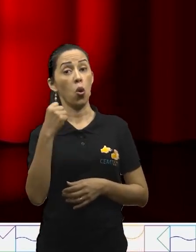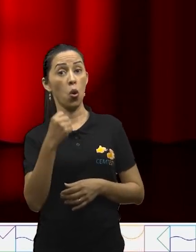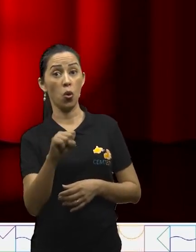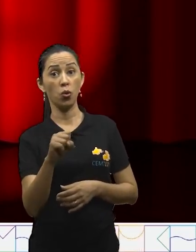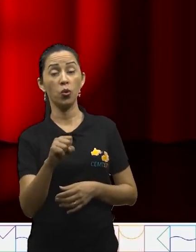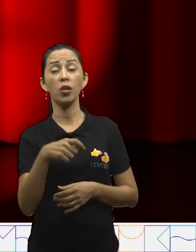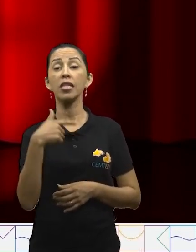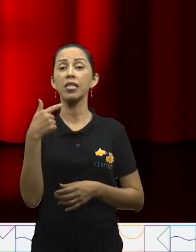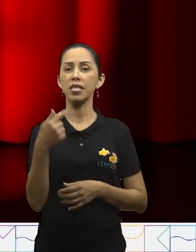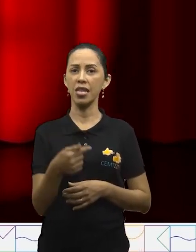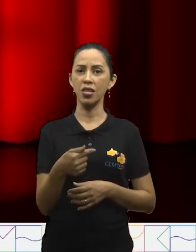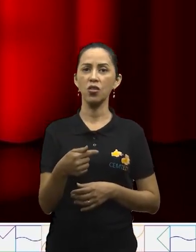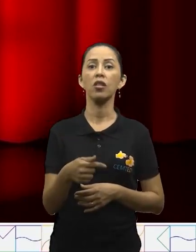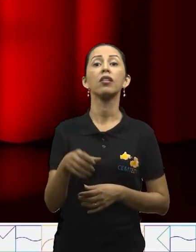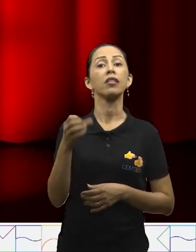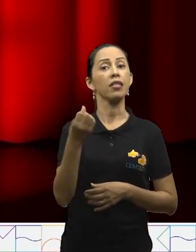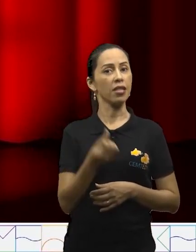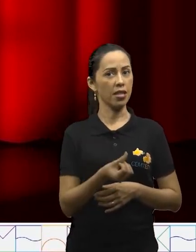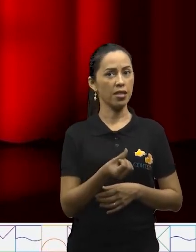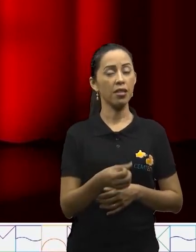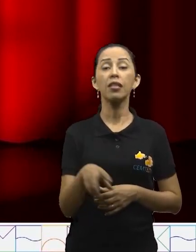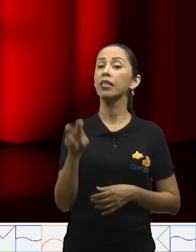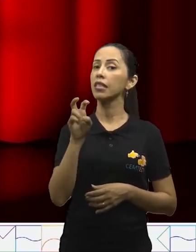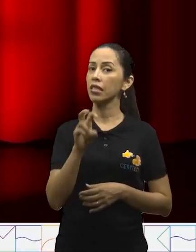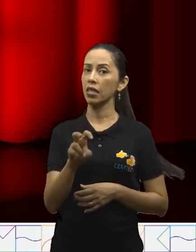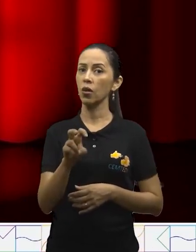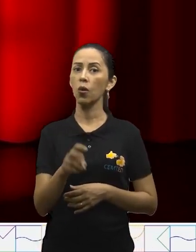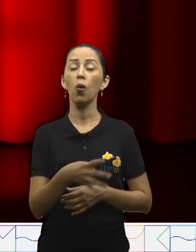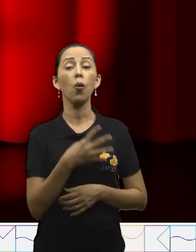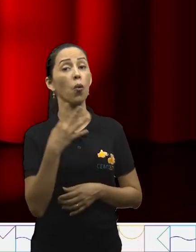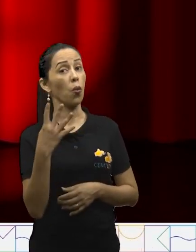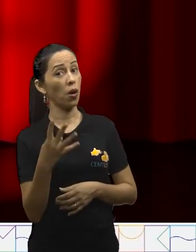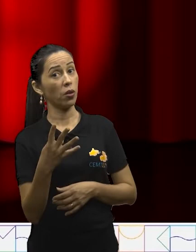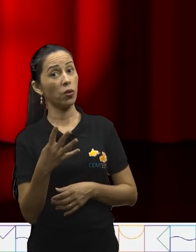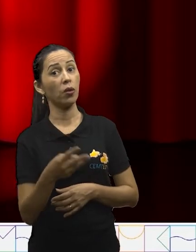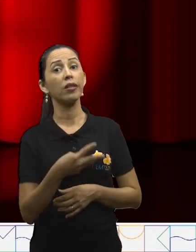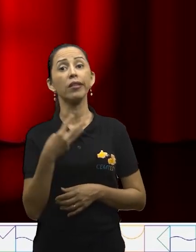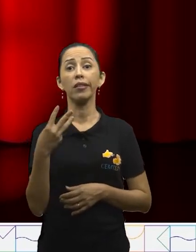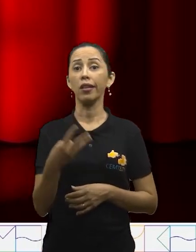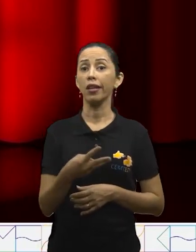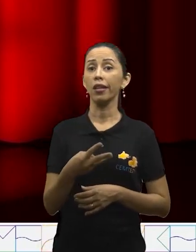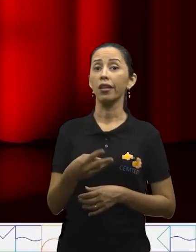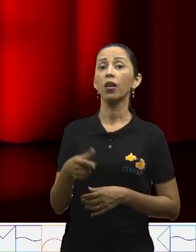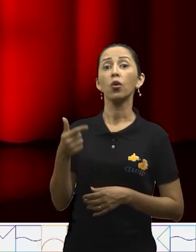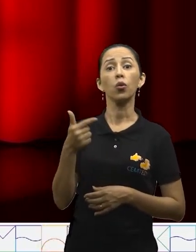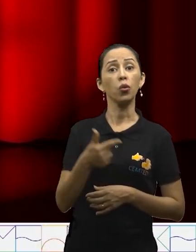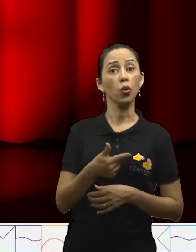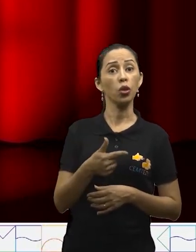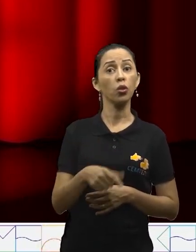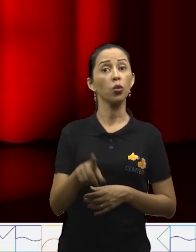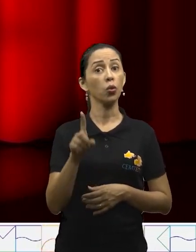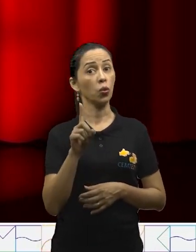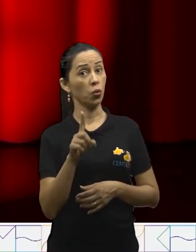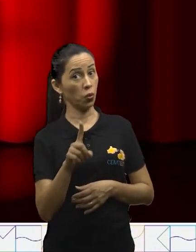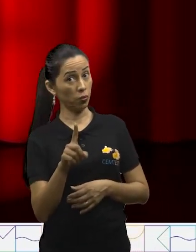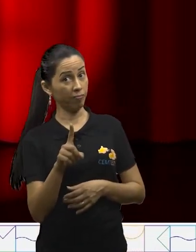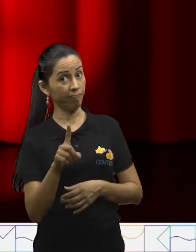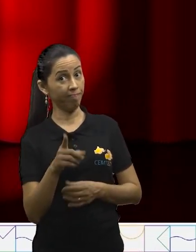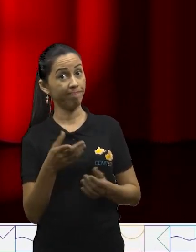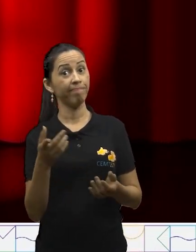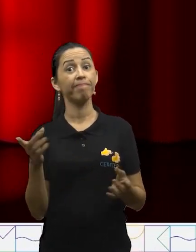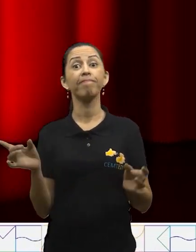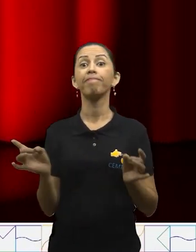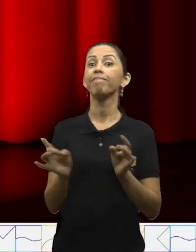8, 7, 6, 5, 4, 3, 2, 1.